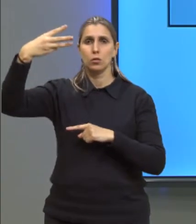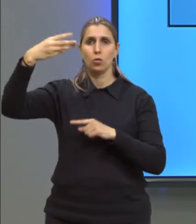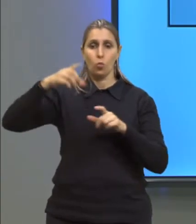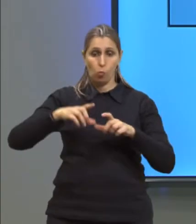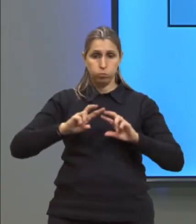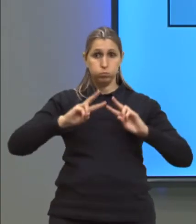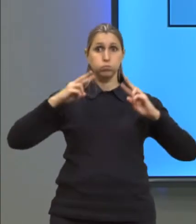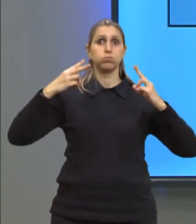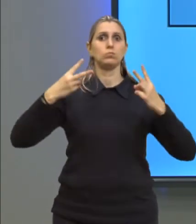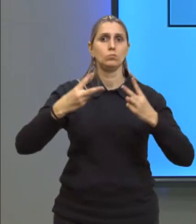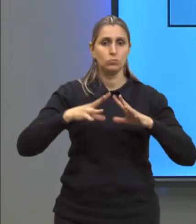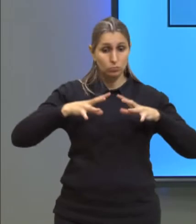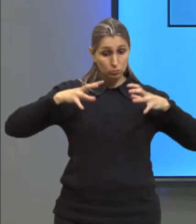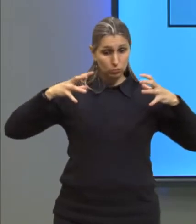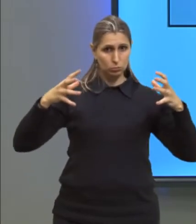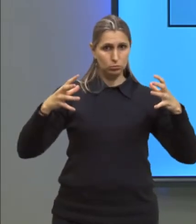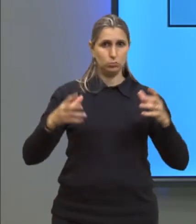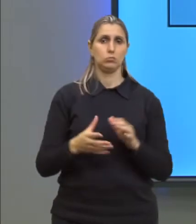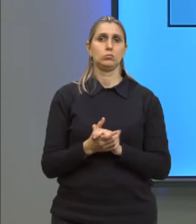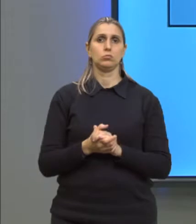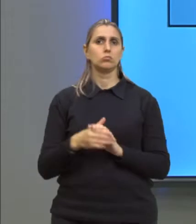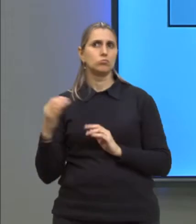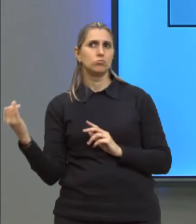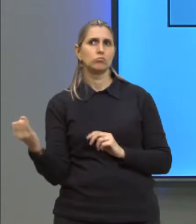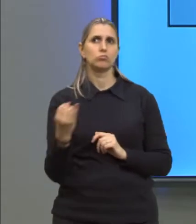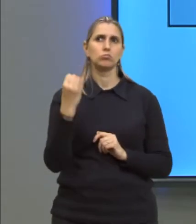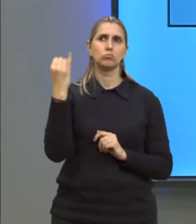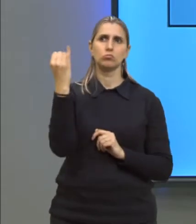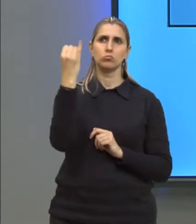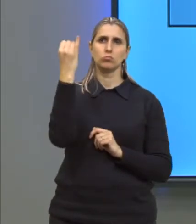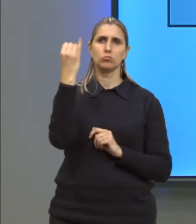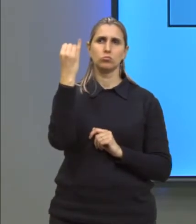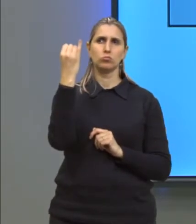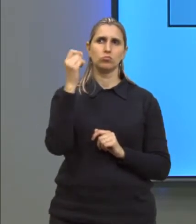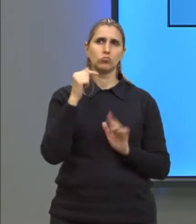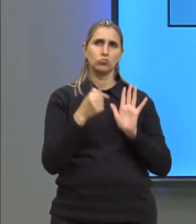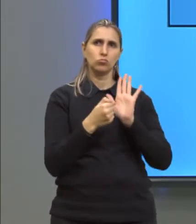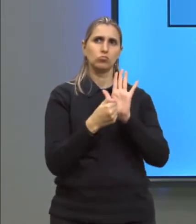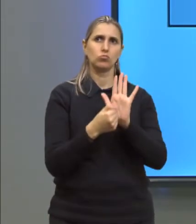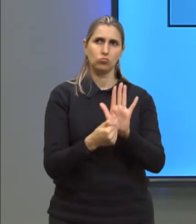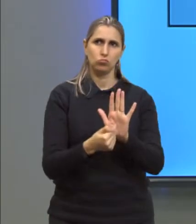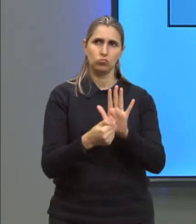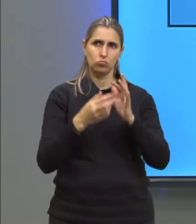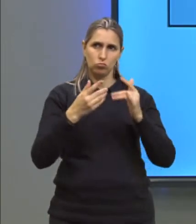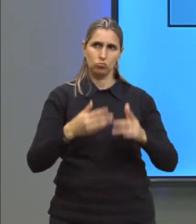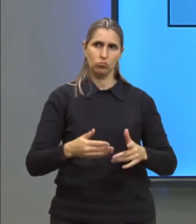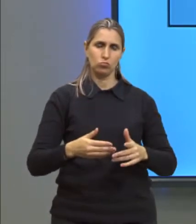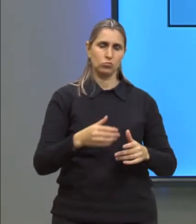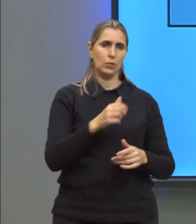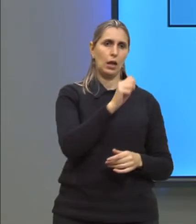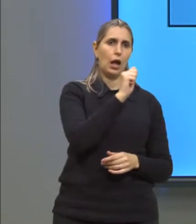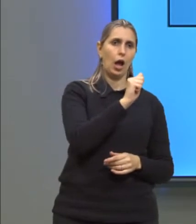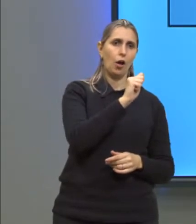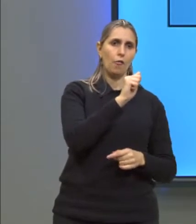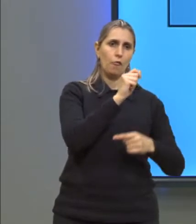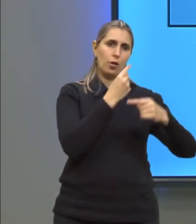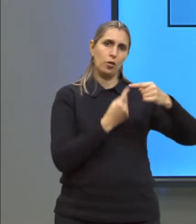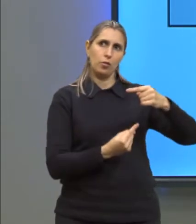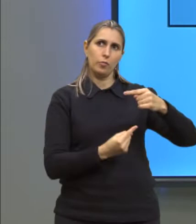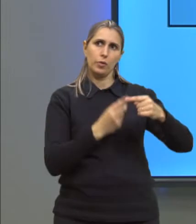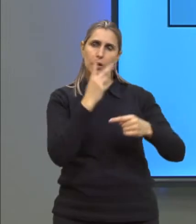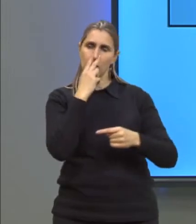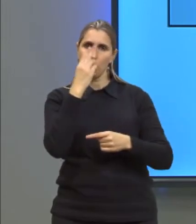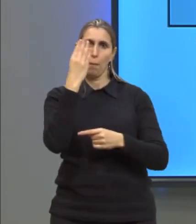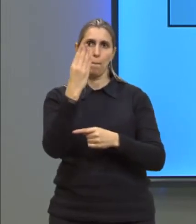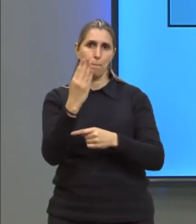volumétrica. Uma coisa importante é essa definição aqui. Alfa sobre 1 é igual a beta